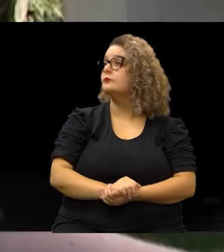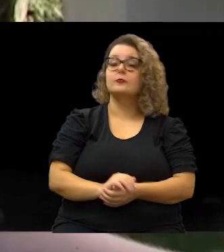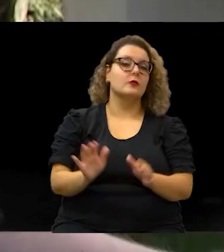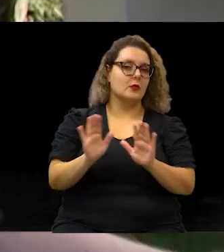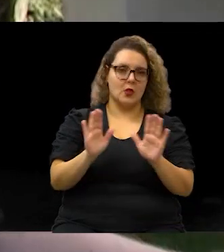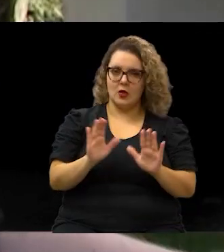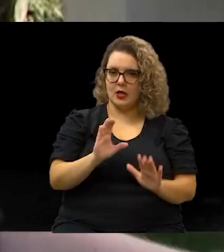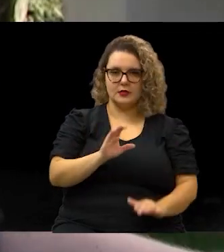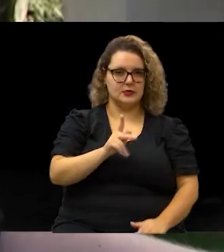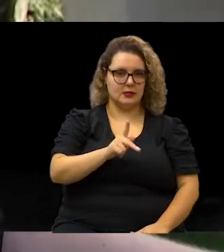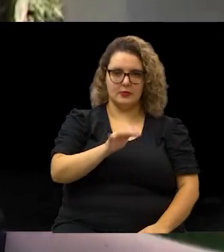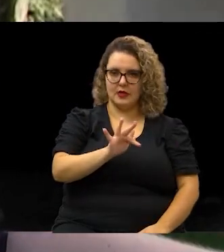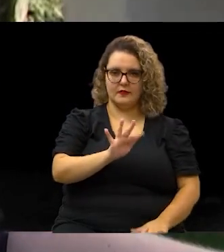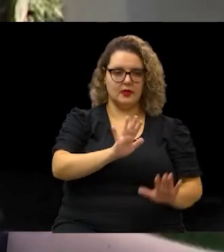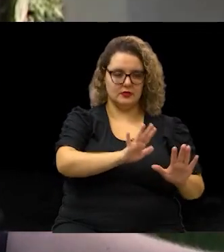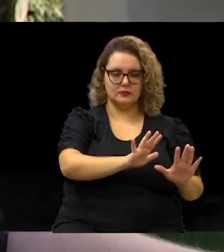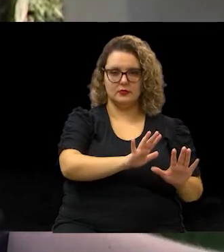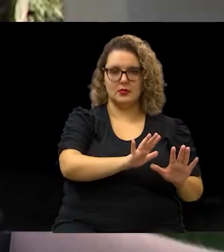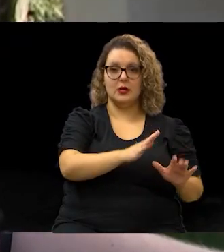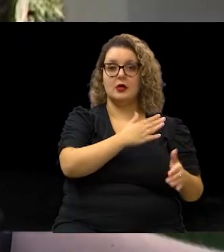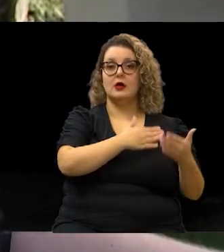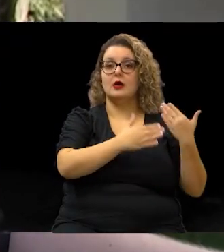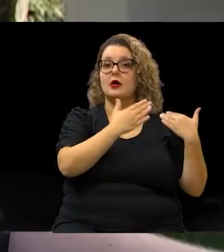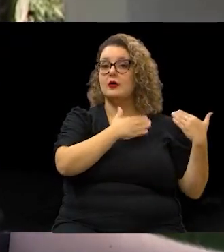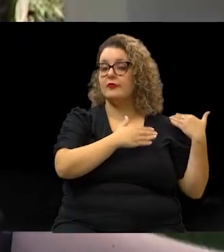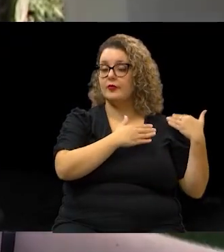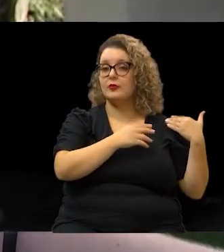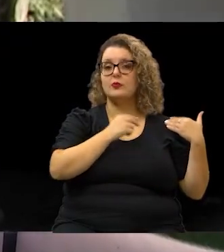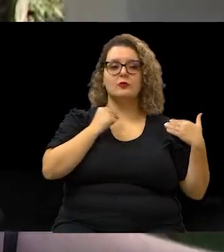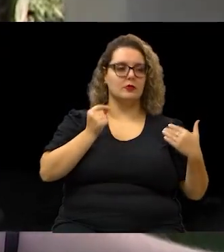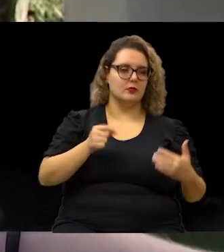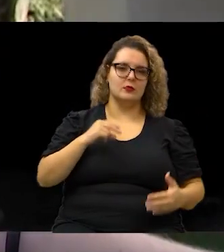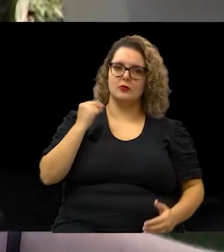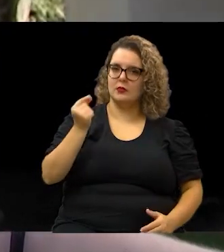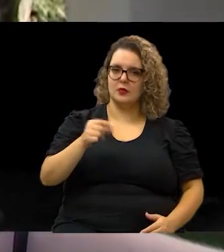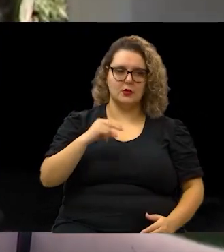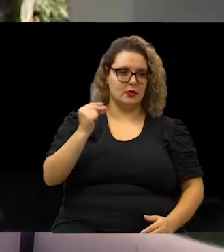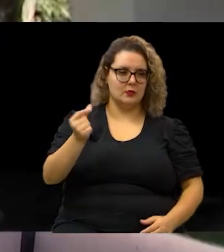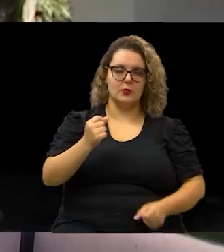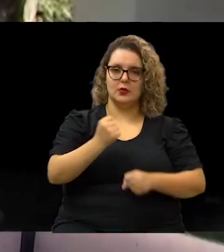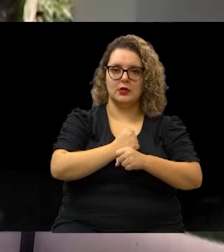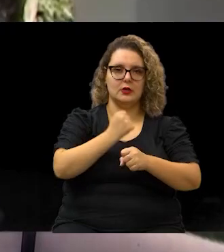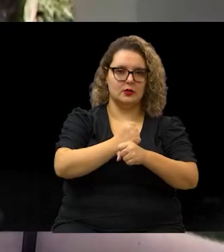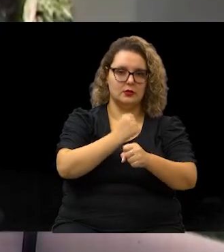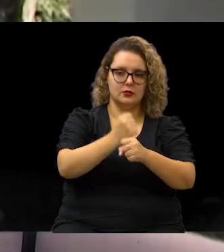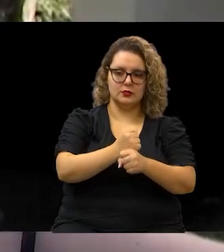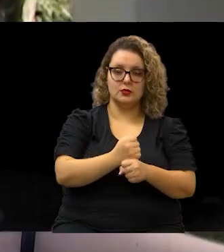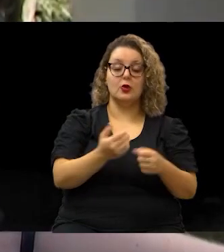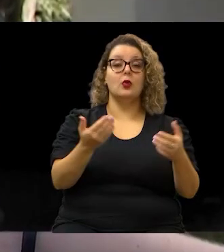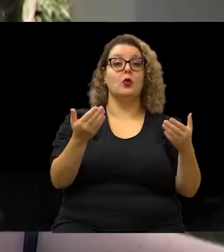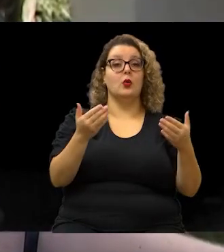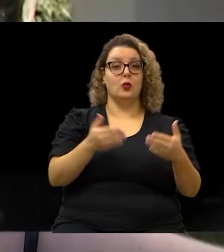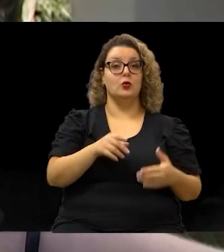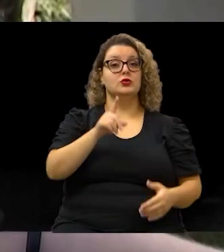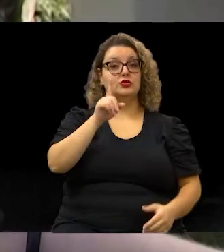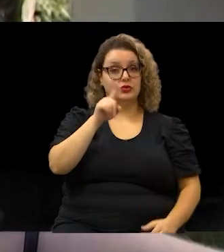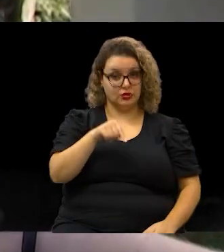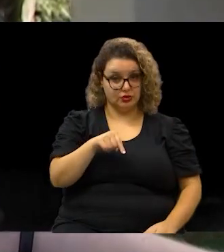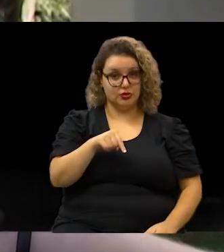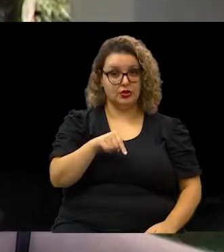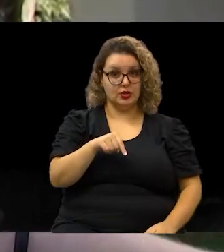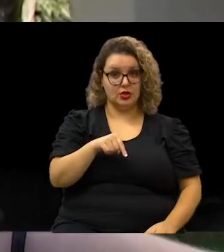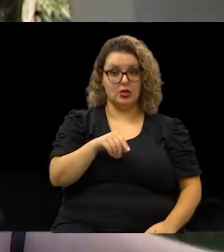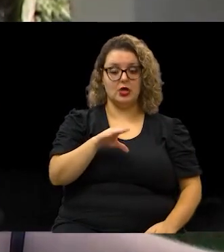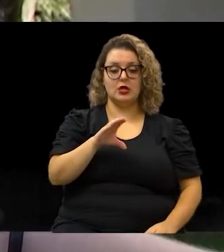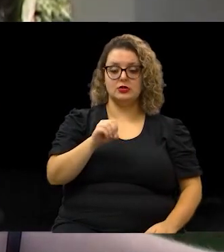A CPFL, ela foi a concessionária por dezenas de anos. Hoje, é esse